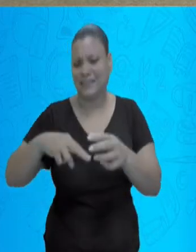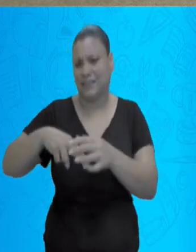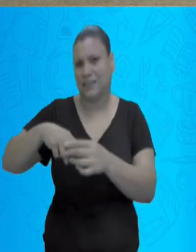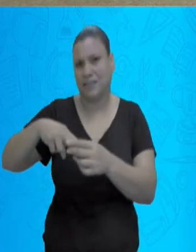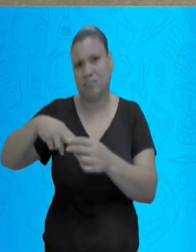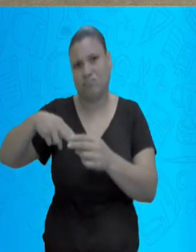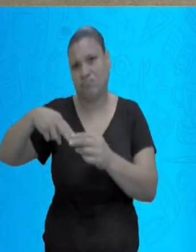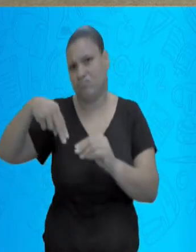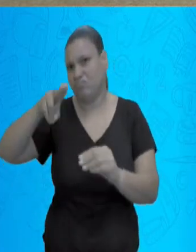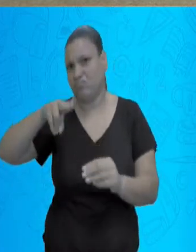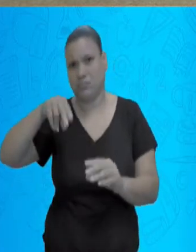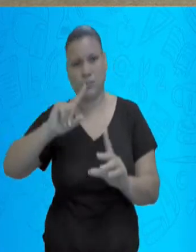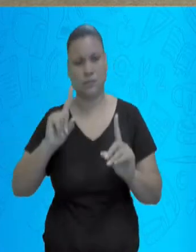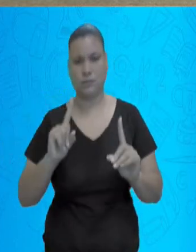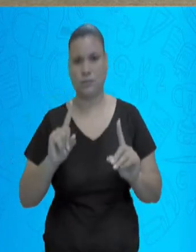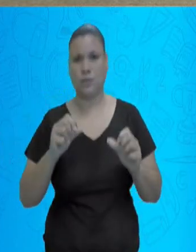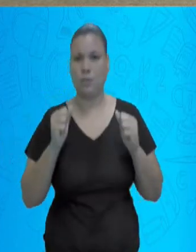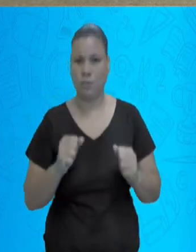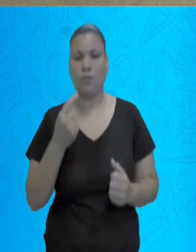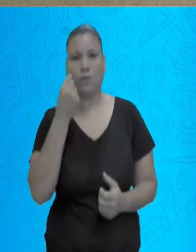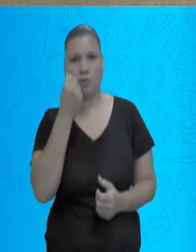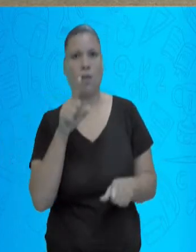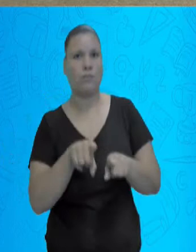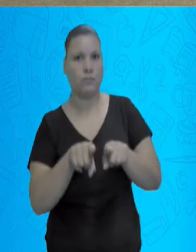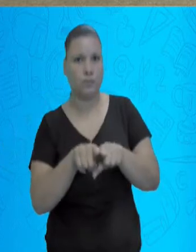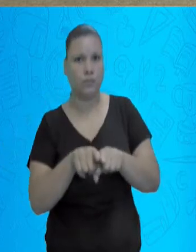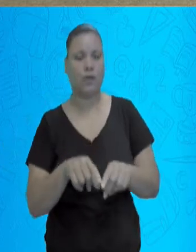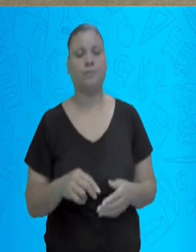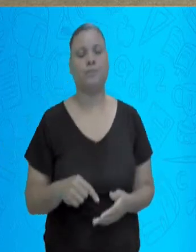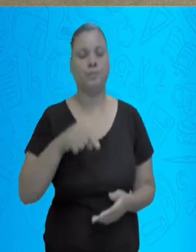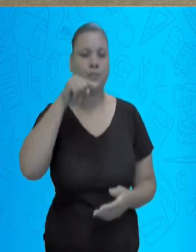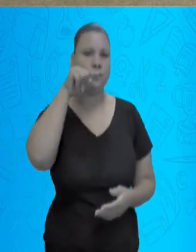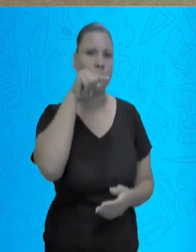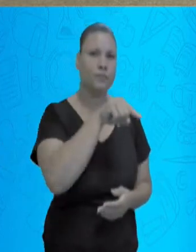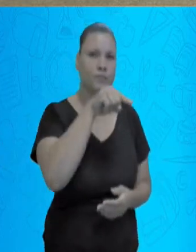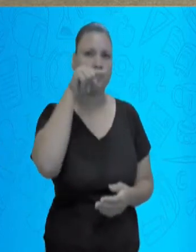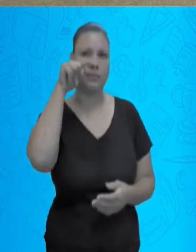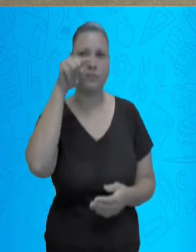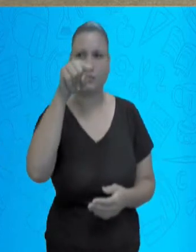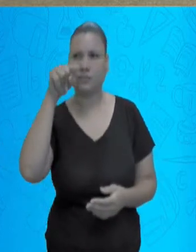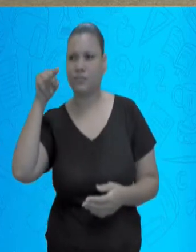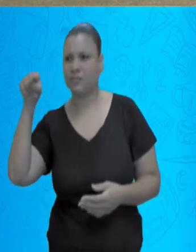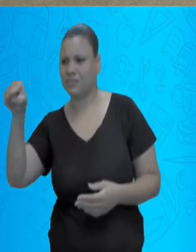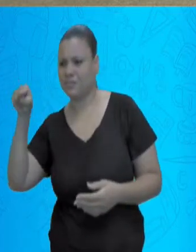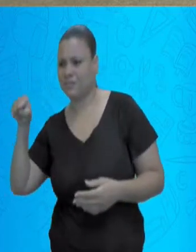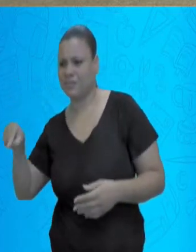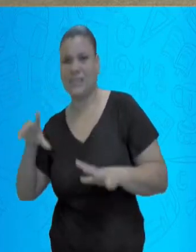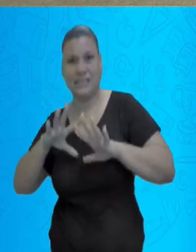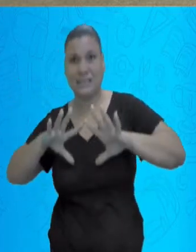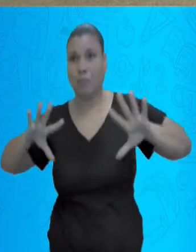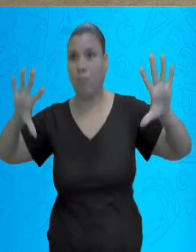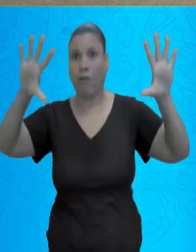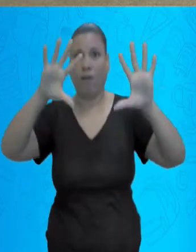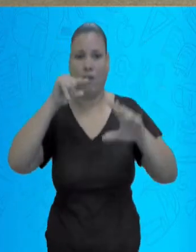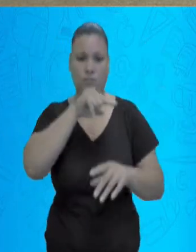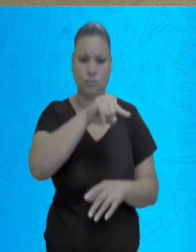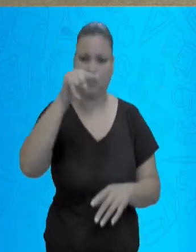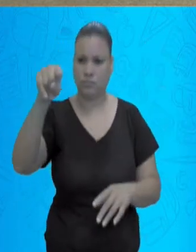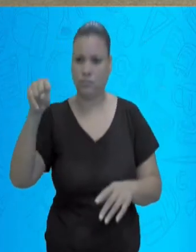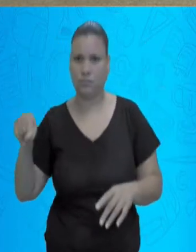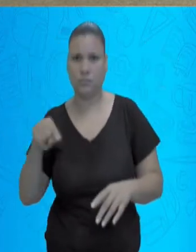casa. Depois disso, o você vai fazer? Você vai pegar seu lápis e vai juntar de um ponto a outro,